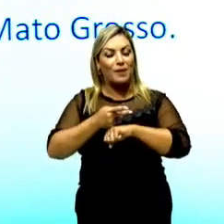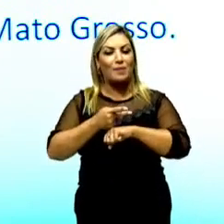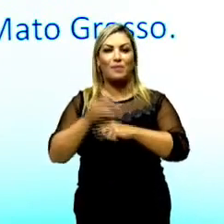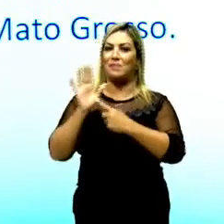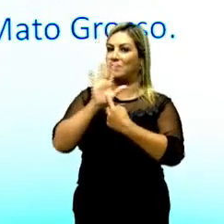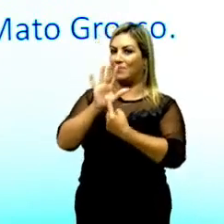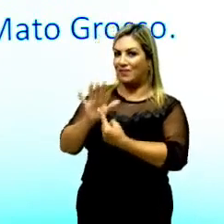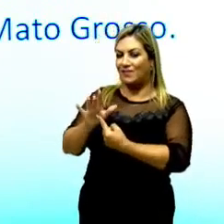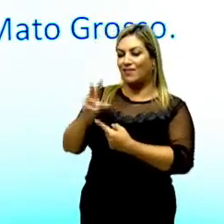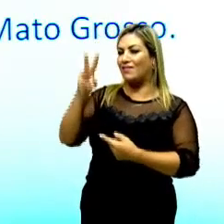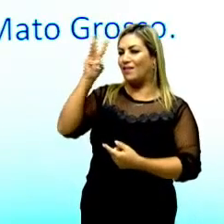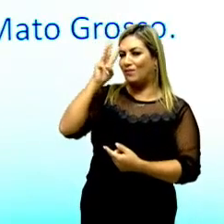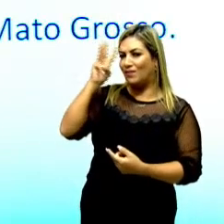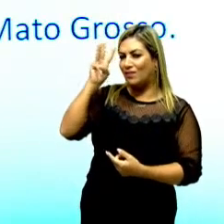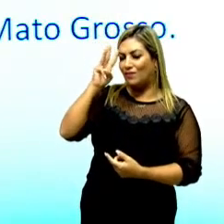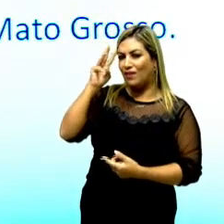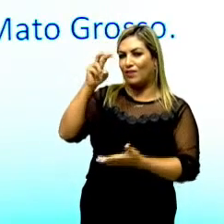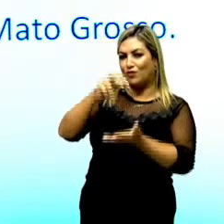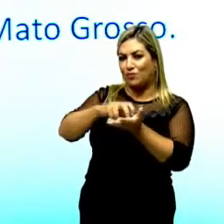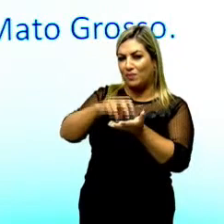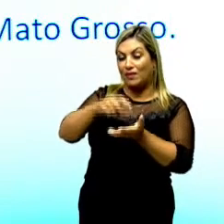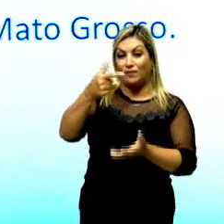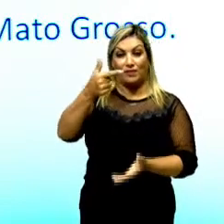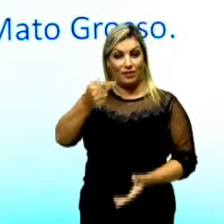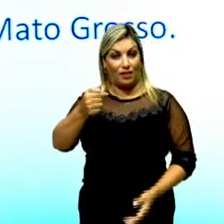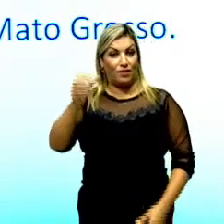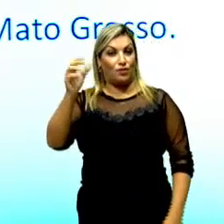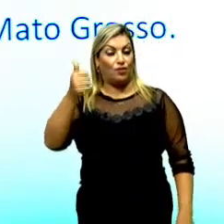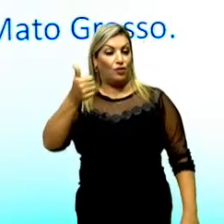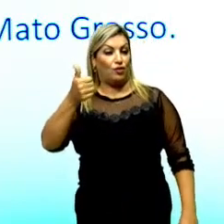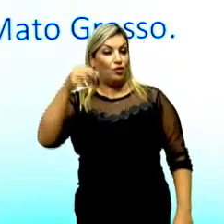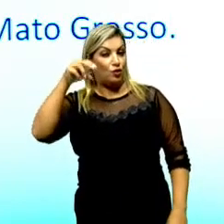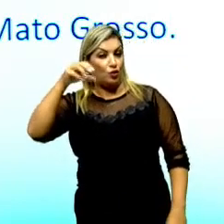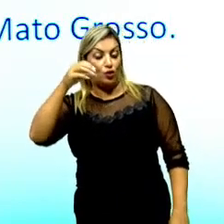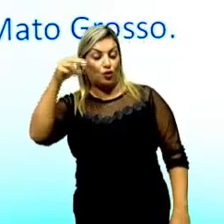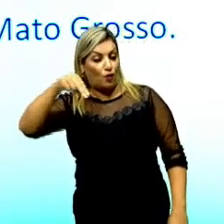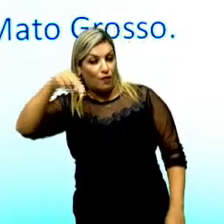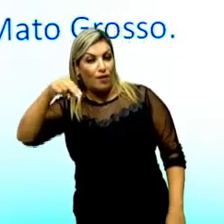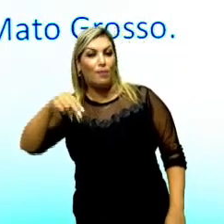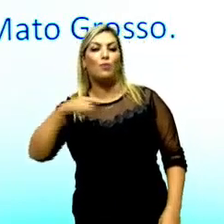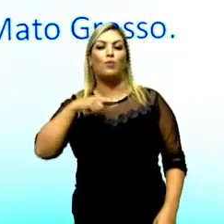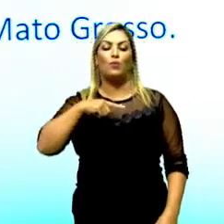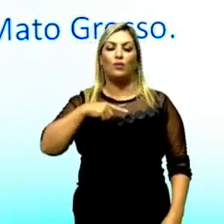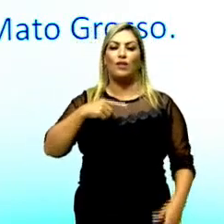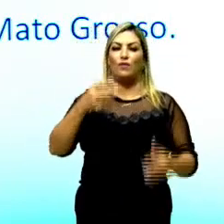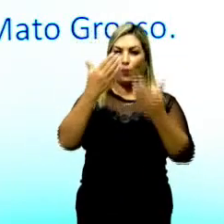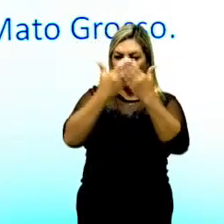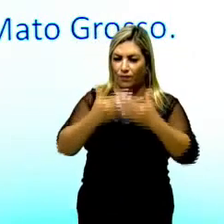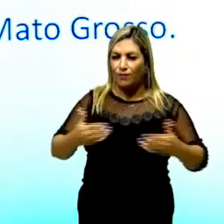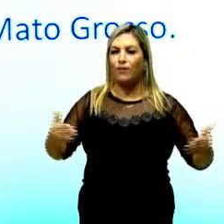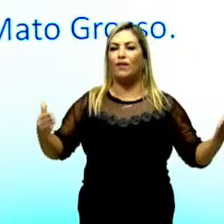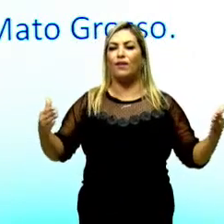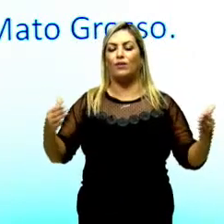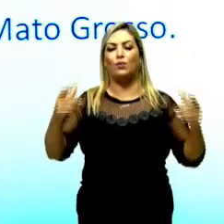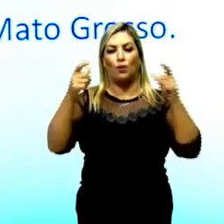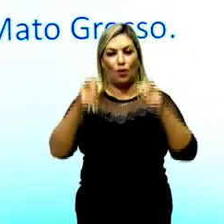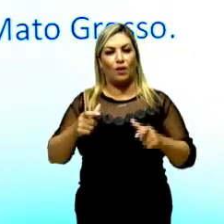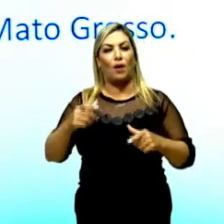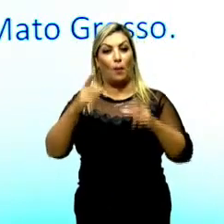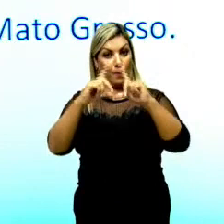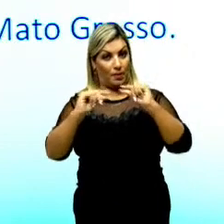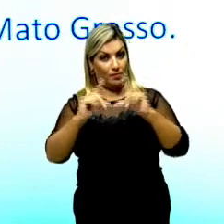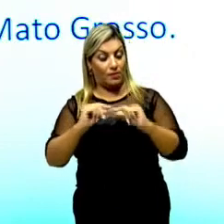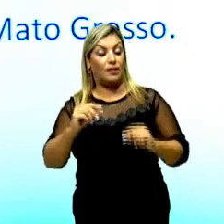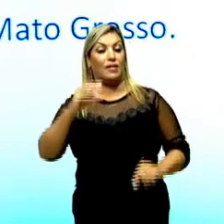na manhã desta terça-feira 27 do 11, numa cerimônia na sede do CNPq em